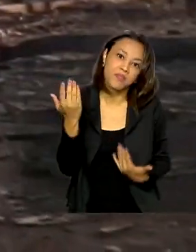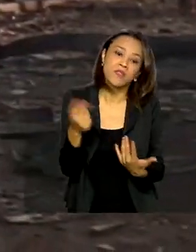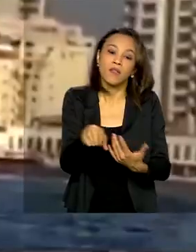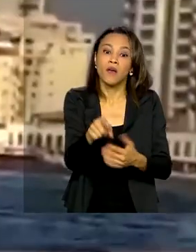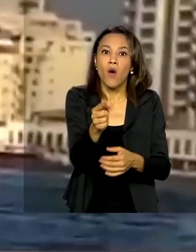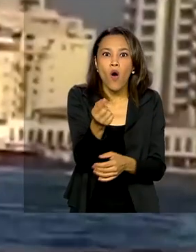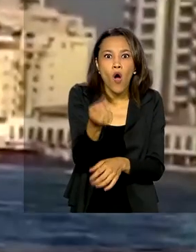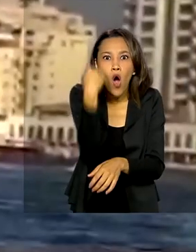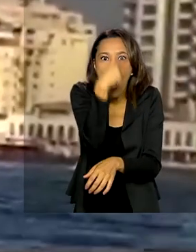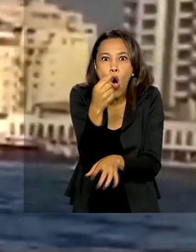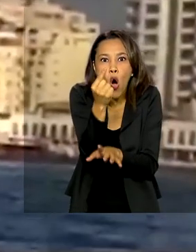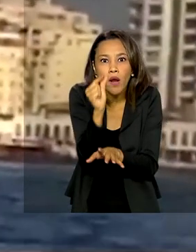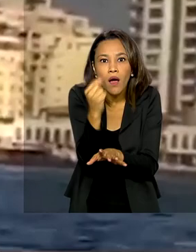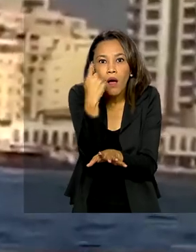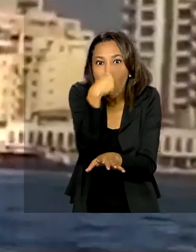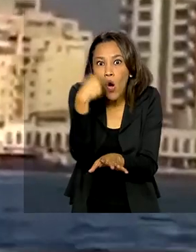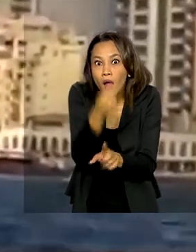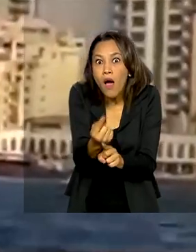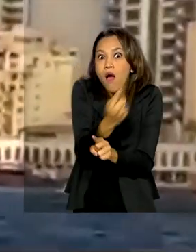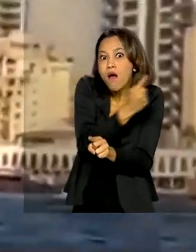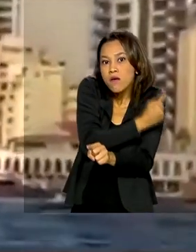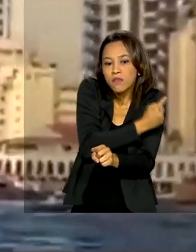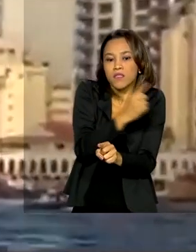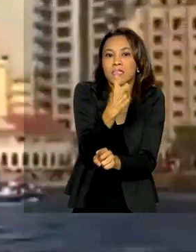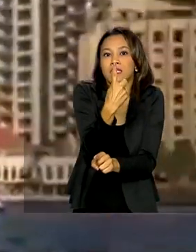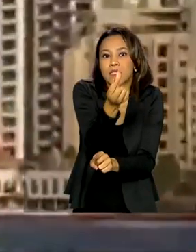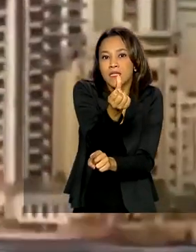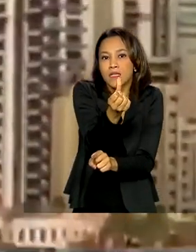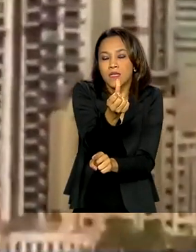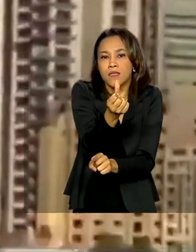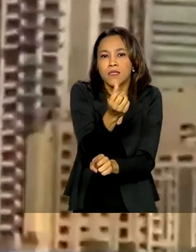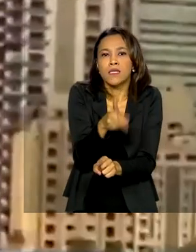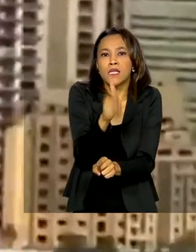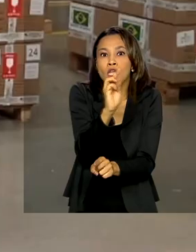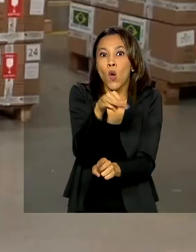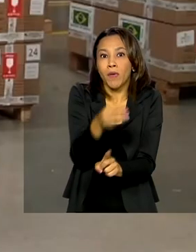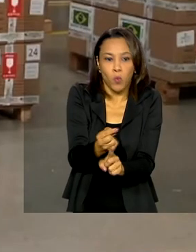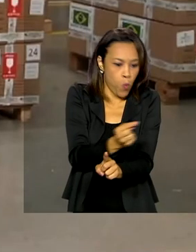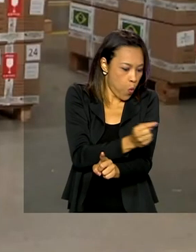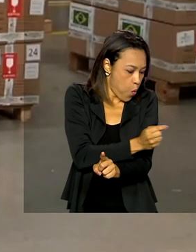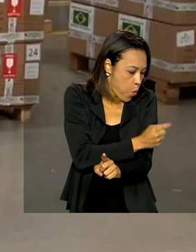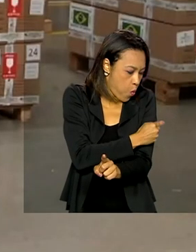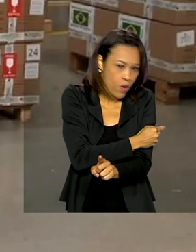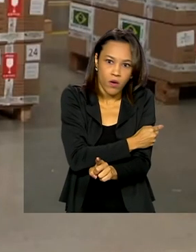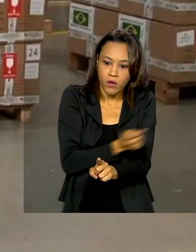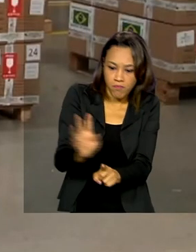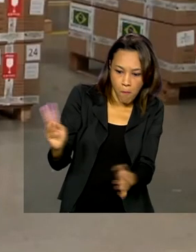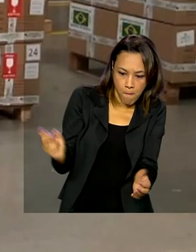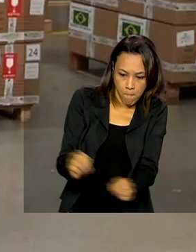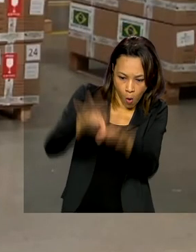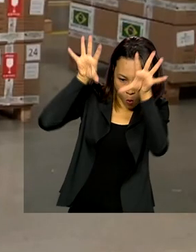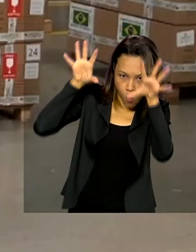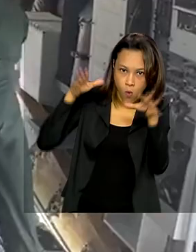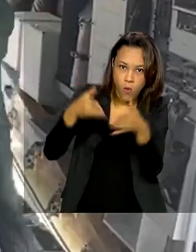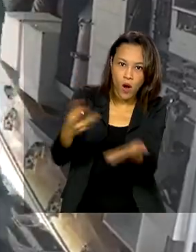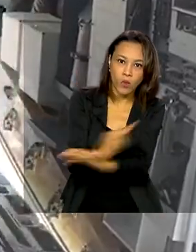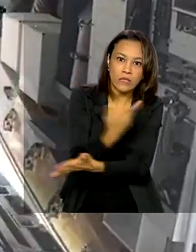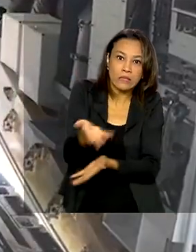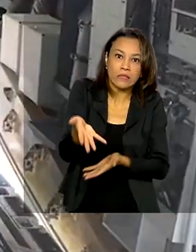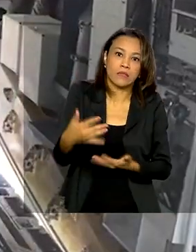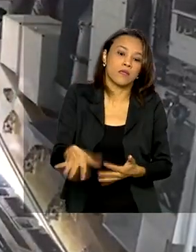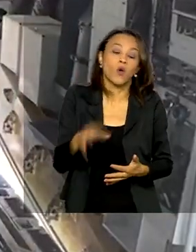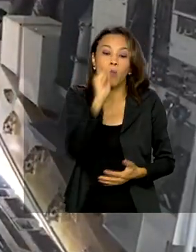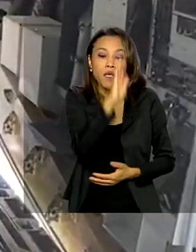antes e estava a 16 quilômetros do porto, onde tudo aconteceu. Como ajuda humanitária, o Brasil enviou